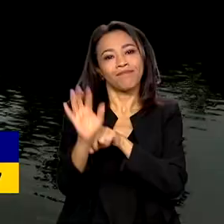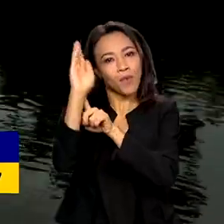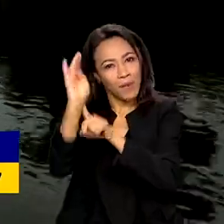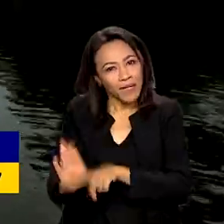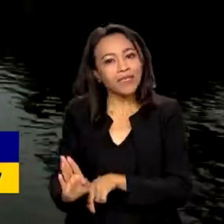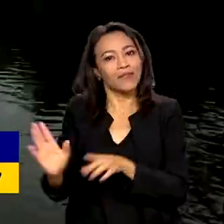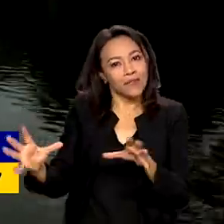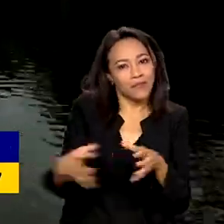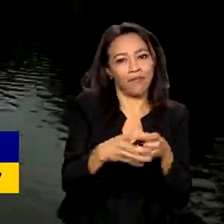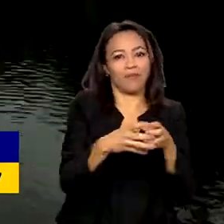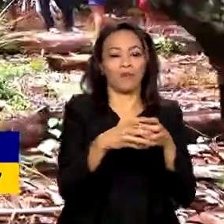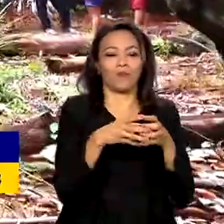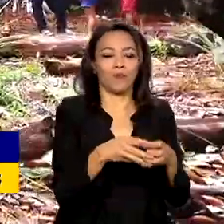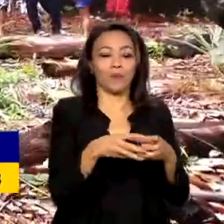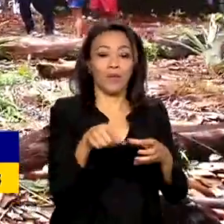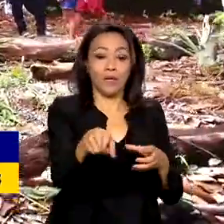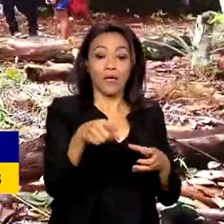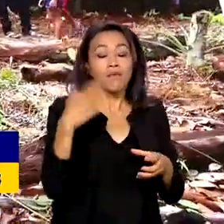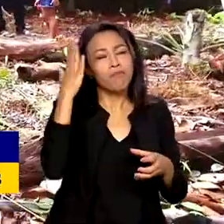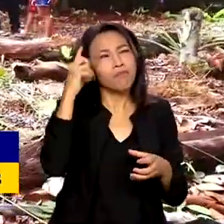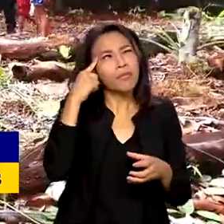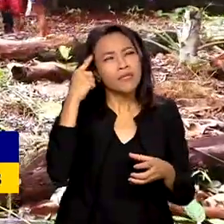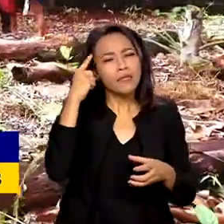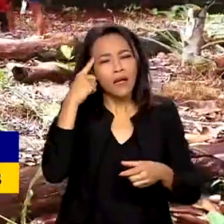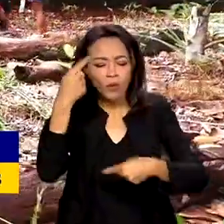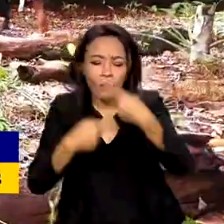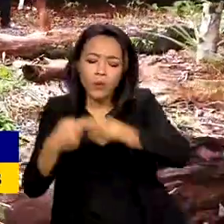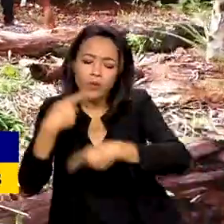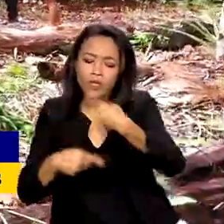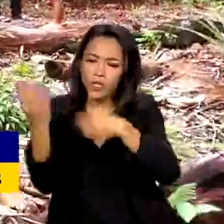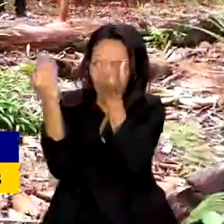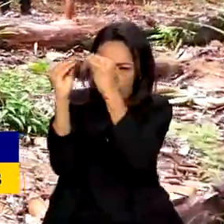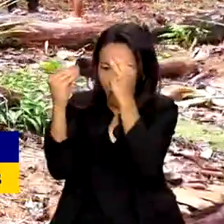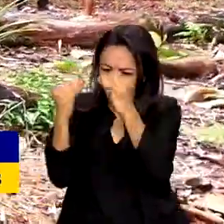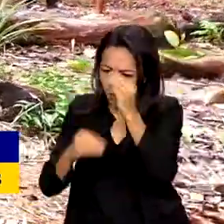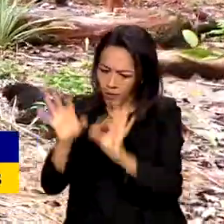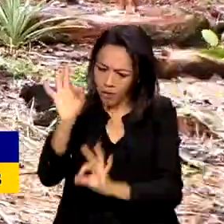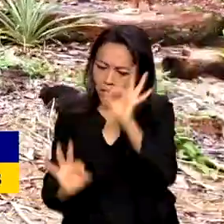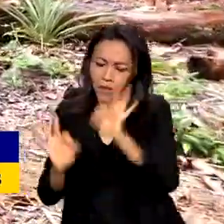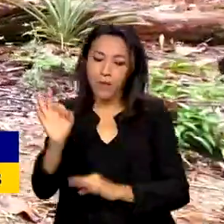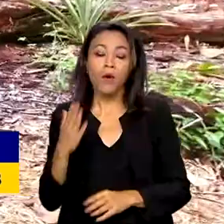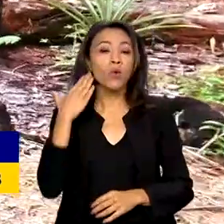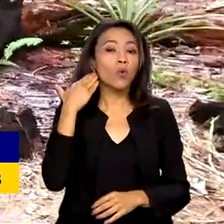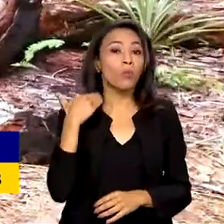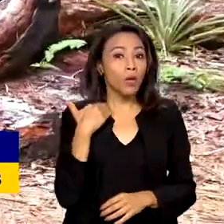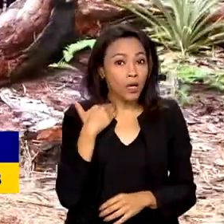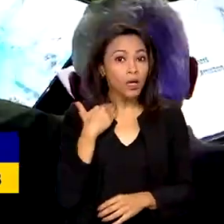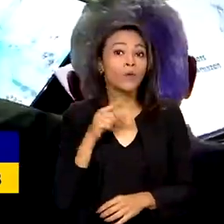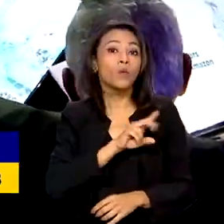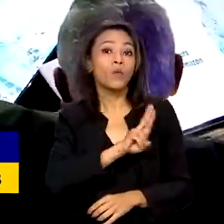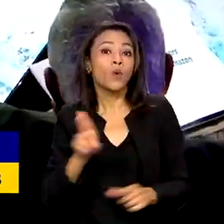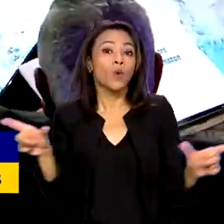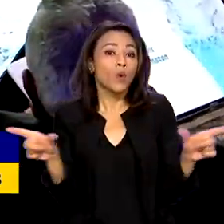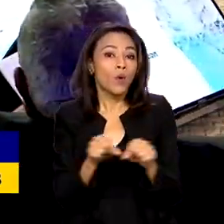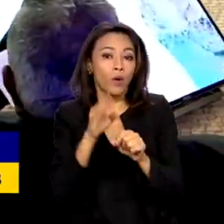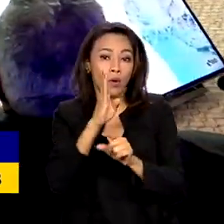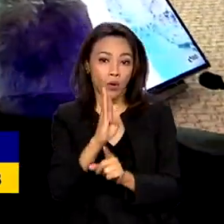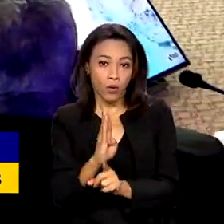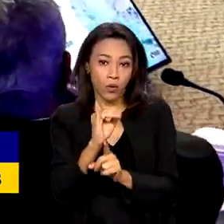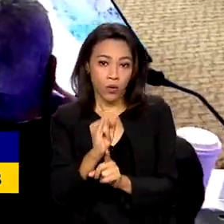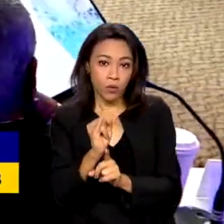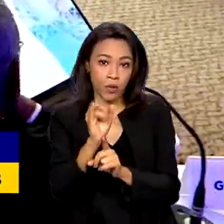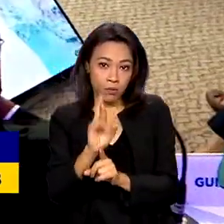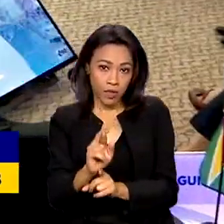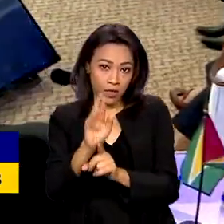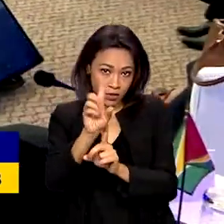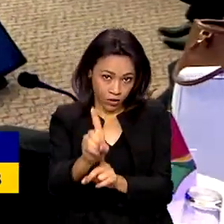retomada das políticas públicas conjuntas para a região, o Banco Interamericano de Desenvolvimento, o BID, organizou um encontro